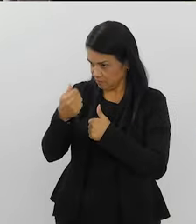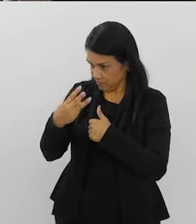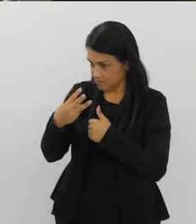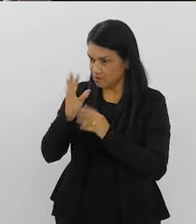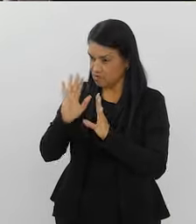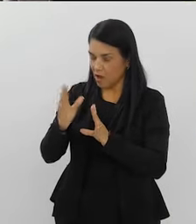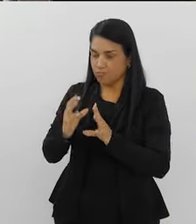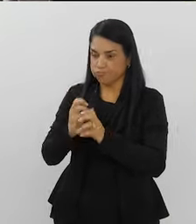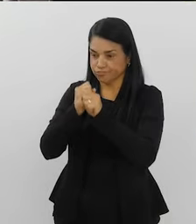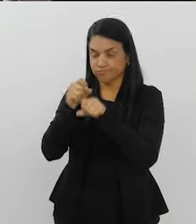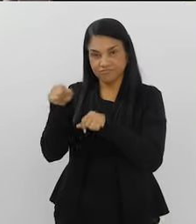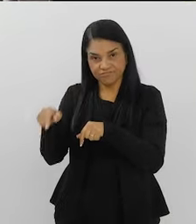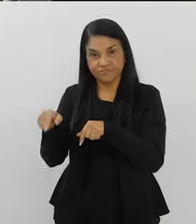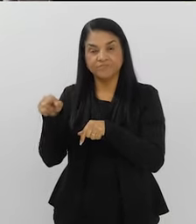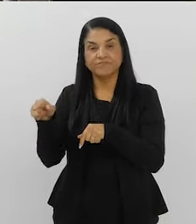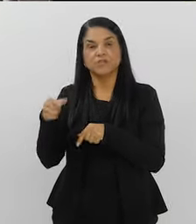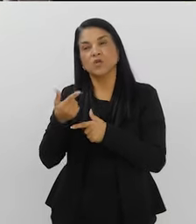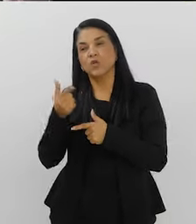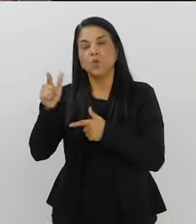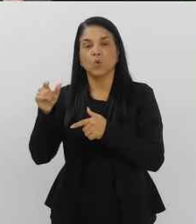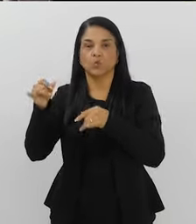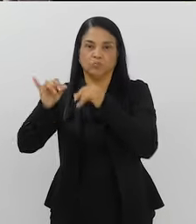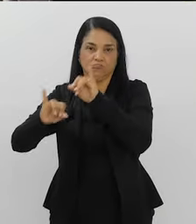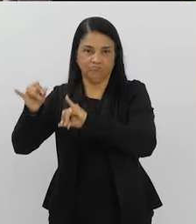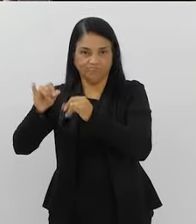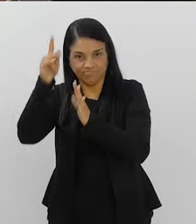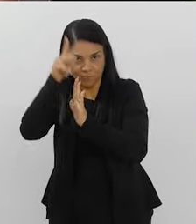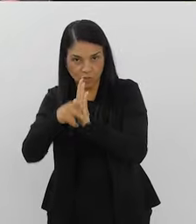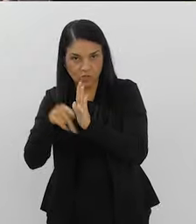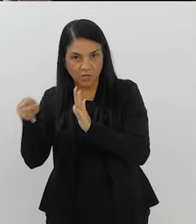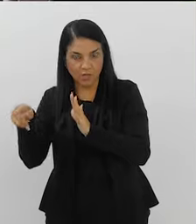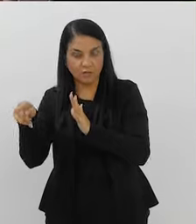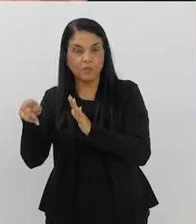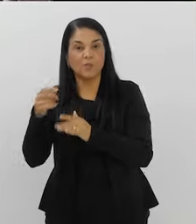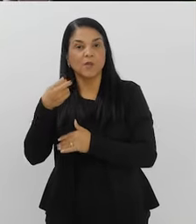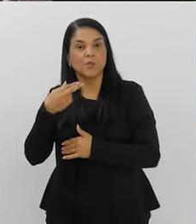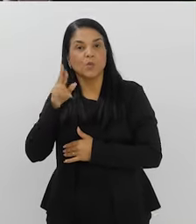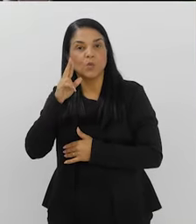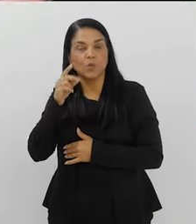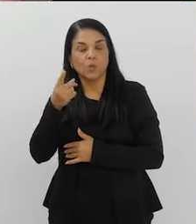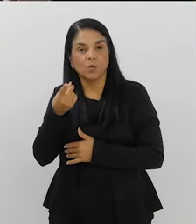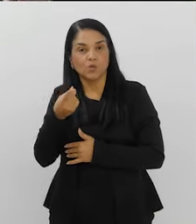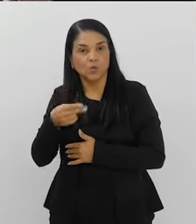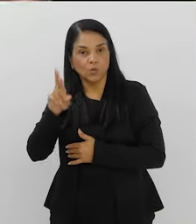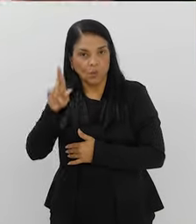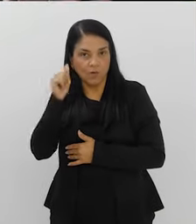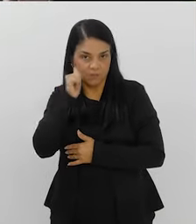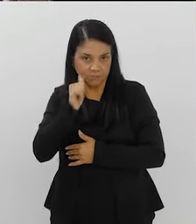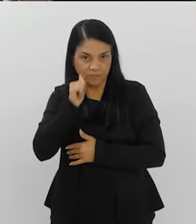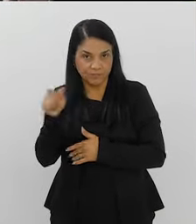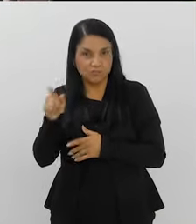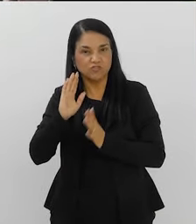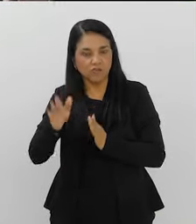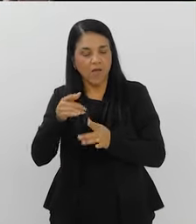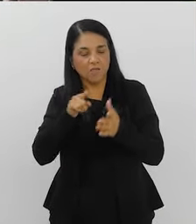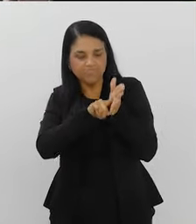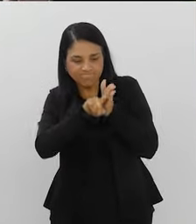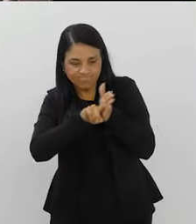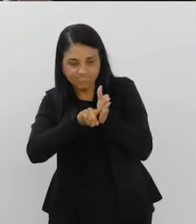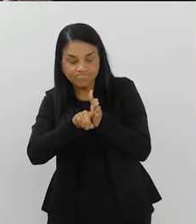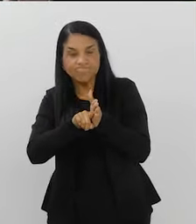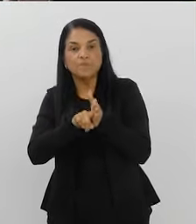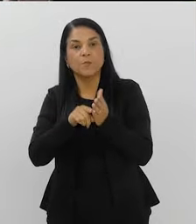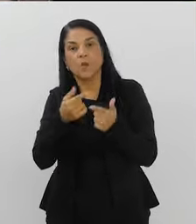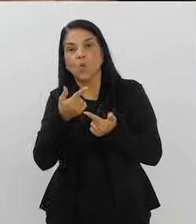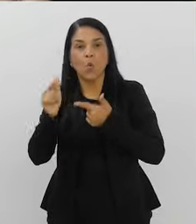que faz parte de uma outra pesquisadora, a doutora Rachel, que ela trabalha muito com a conservação desses animais e também a contaminação por outros